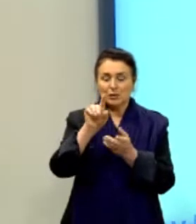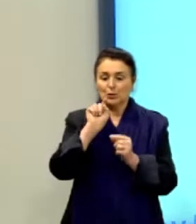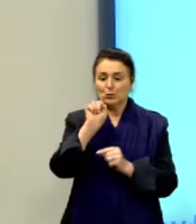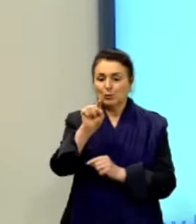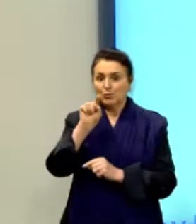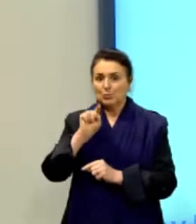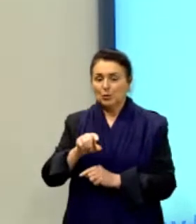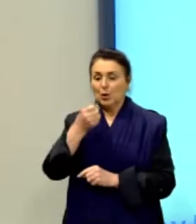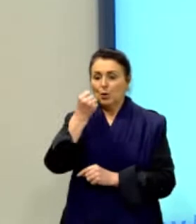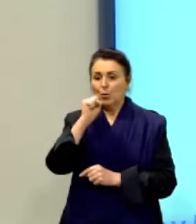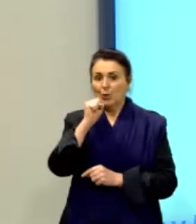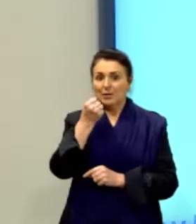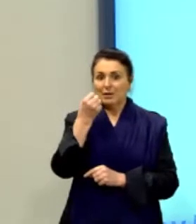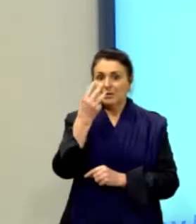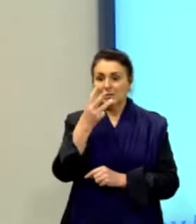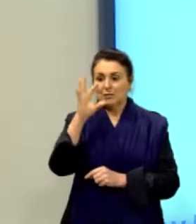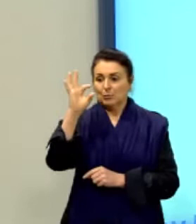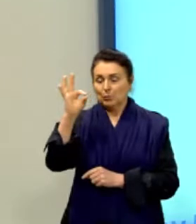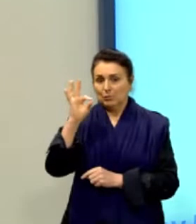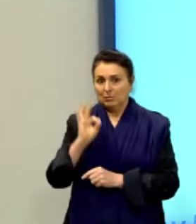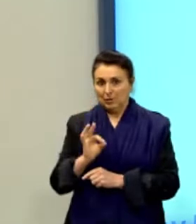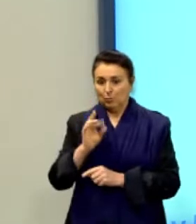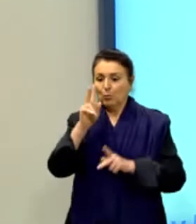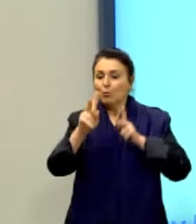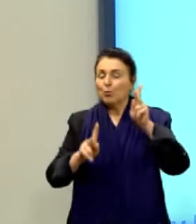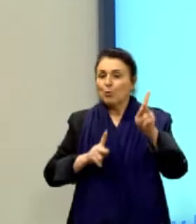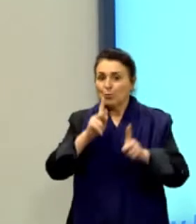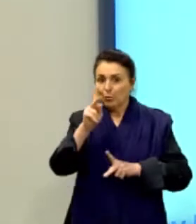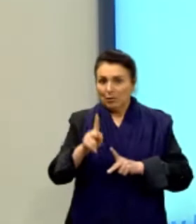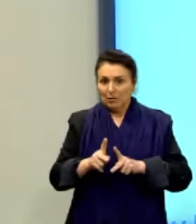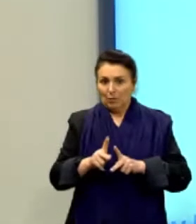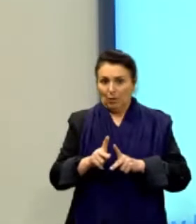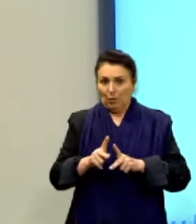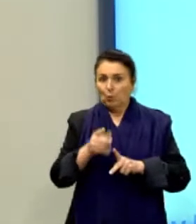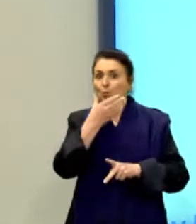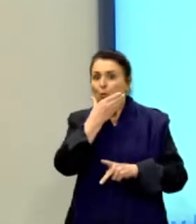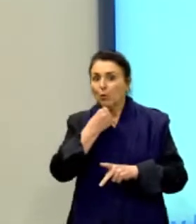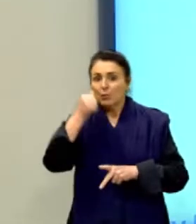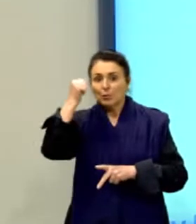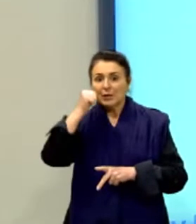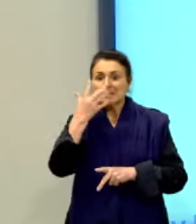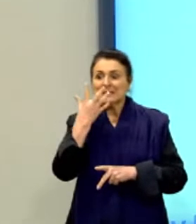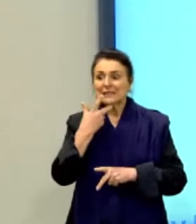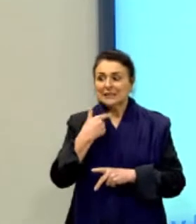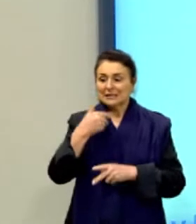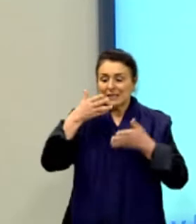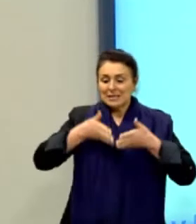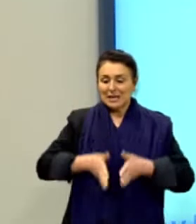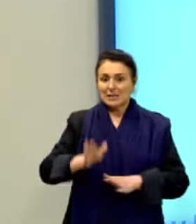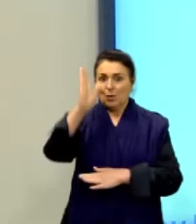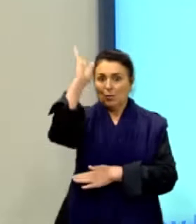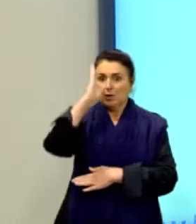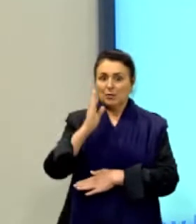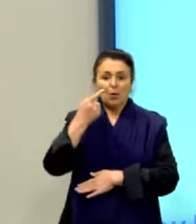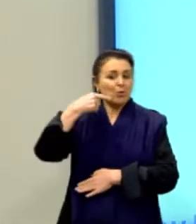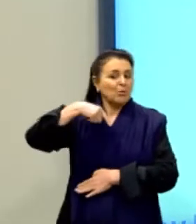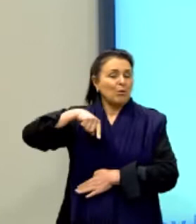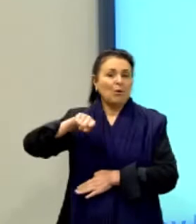83% da população brasileira não frequenta tal ambiente.